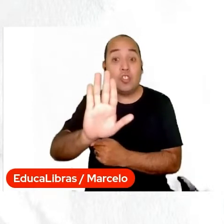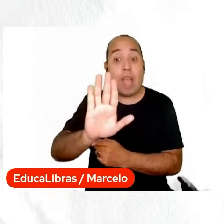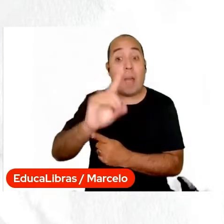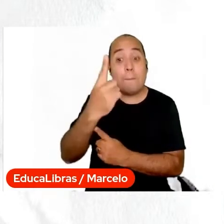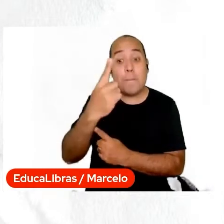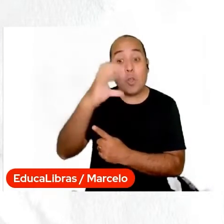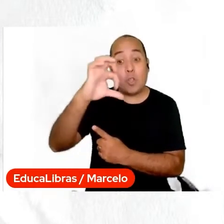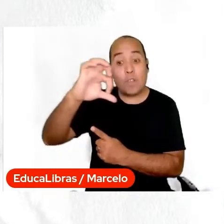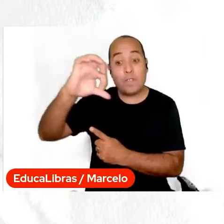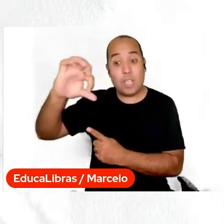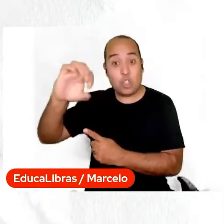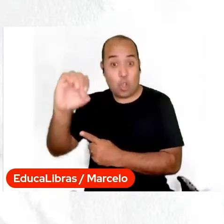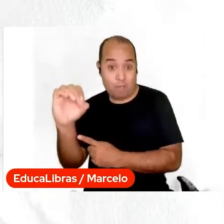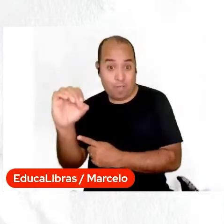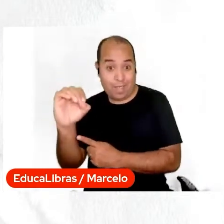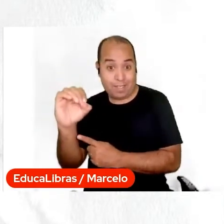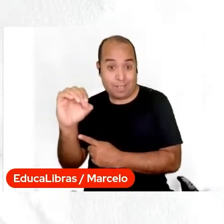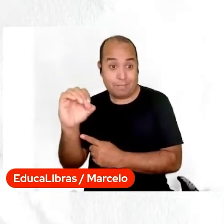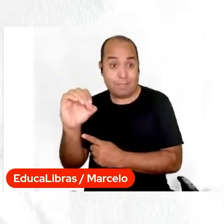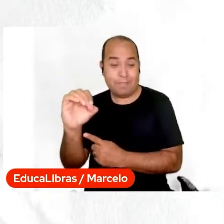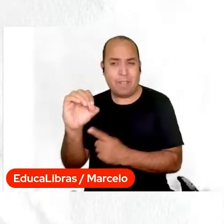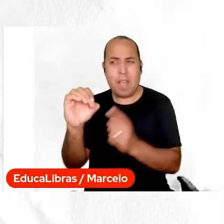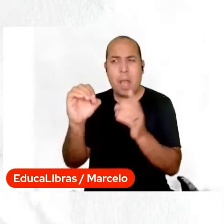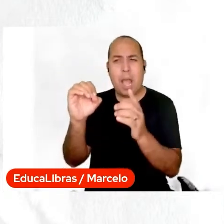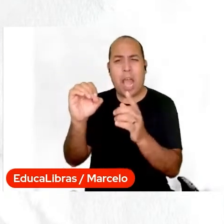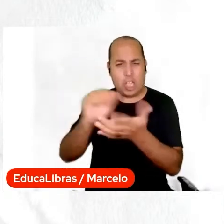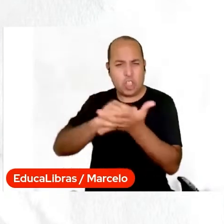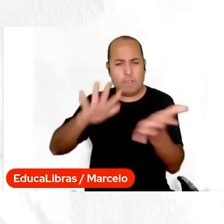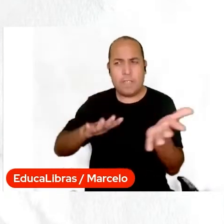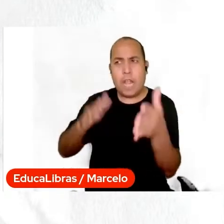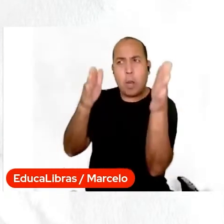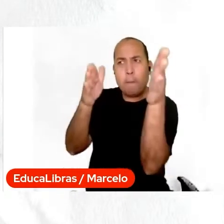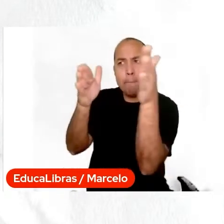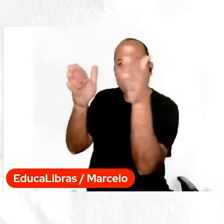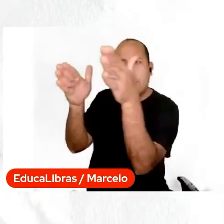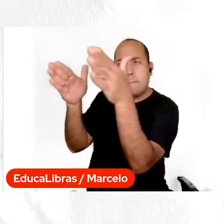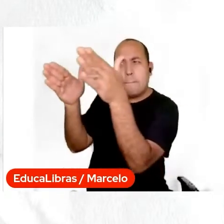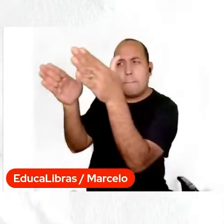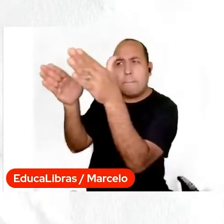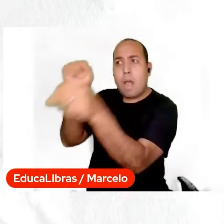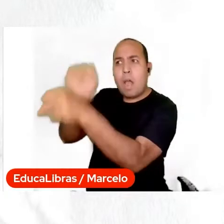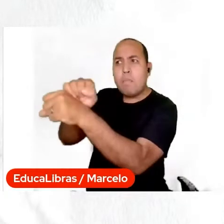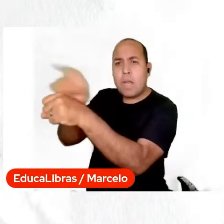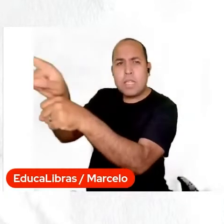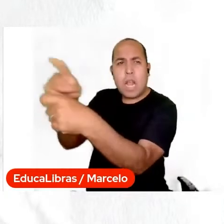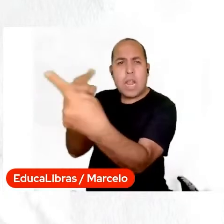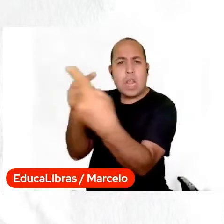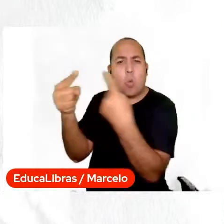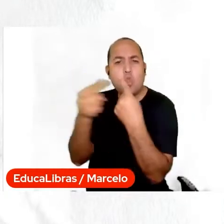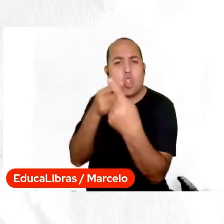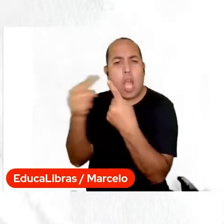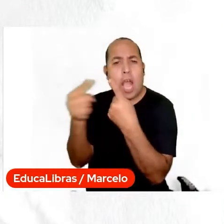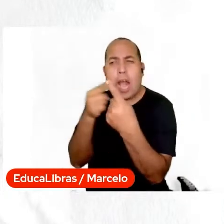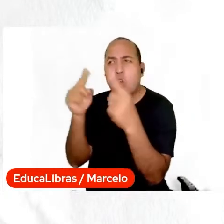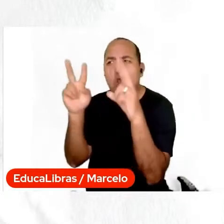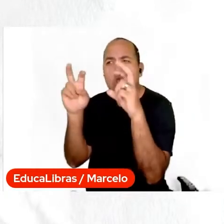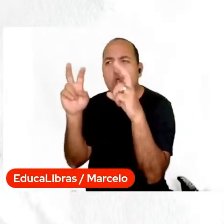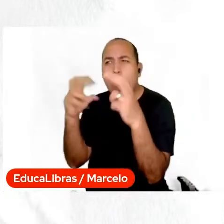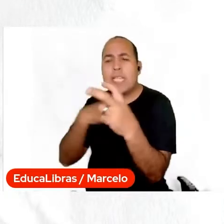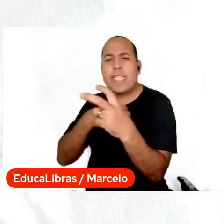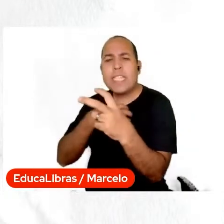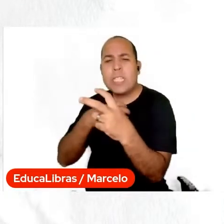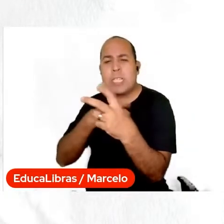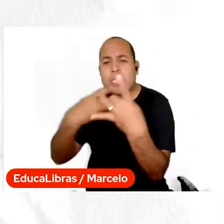fazendo uma atividade com os alunos, passando o filme, é importante pausar o filme no momento que tem um diálogo sobre um sentimento de